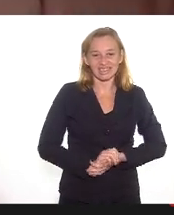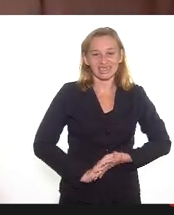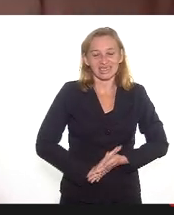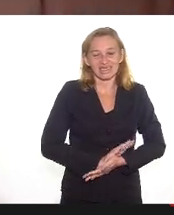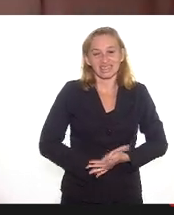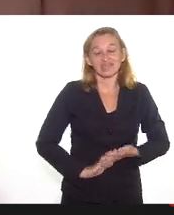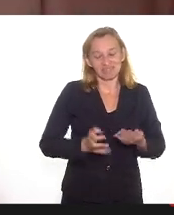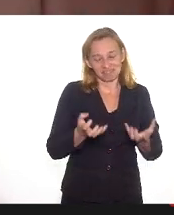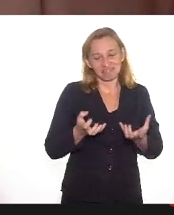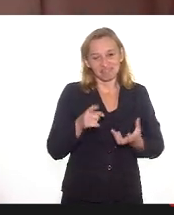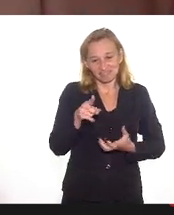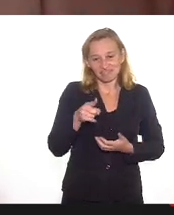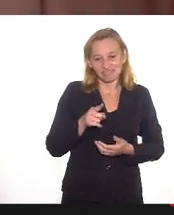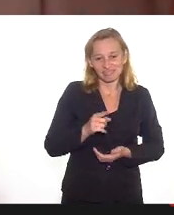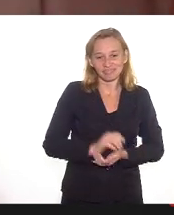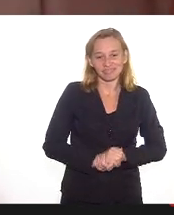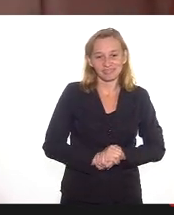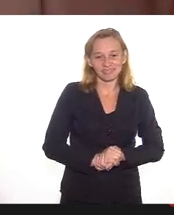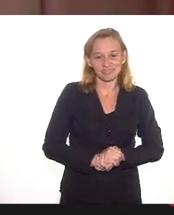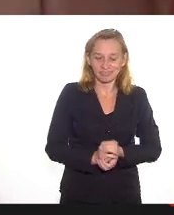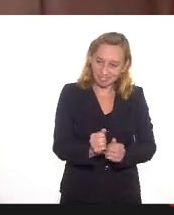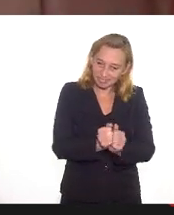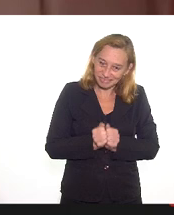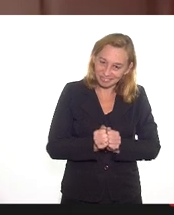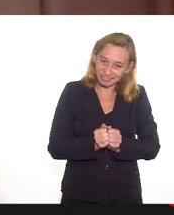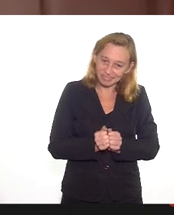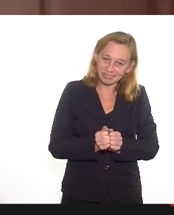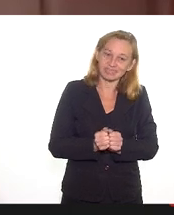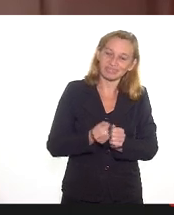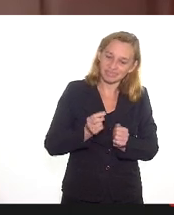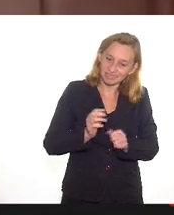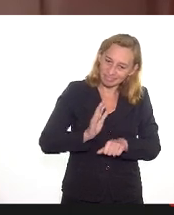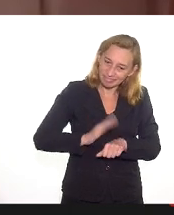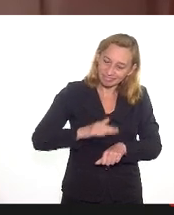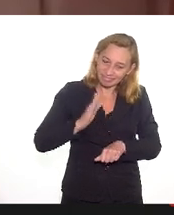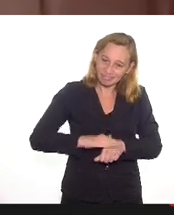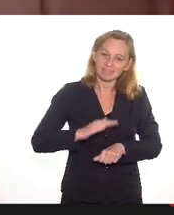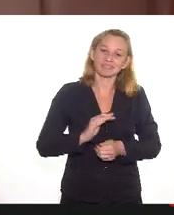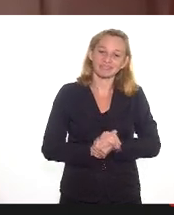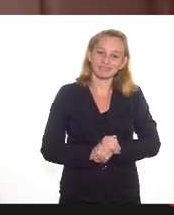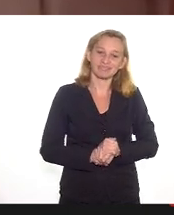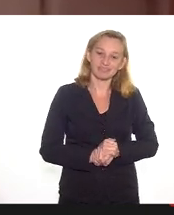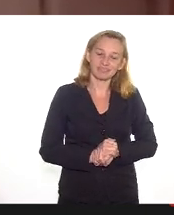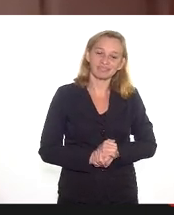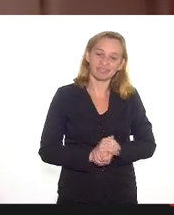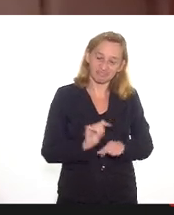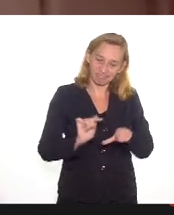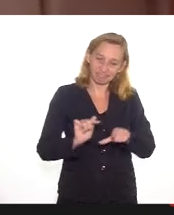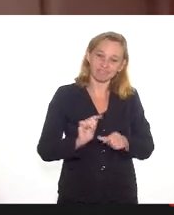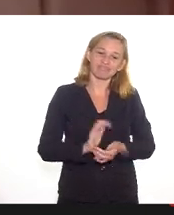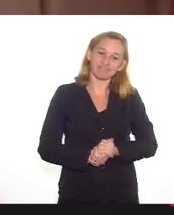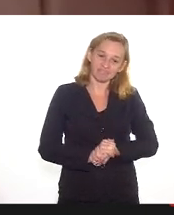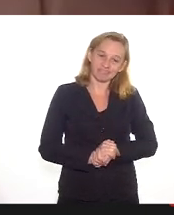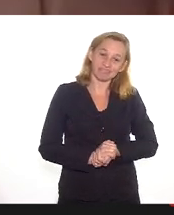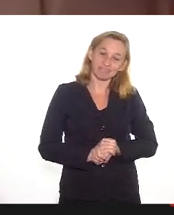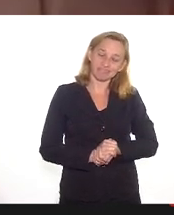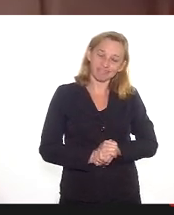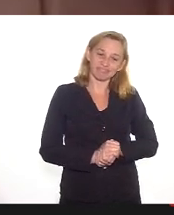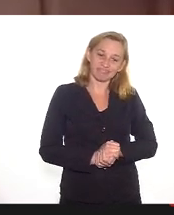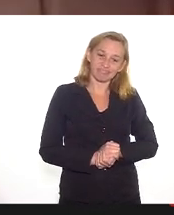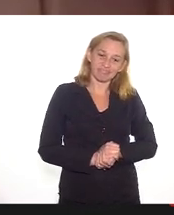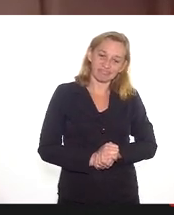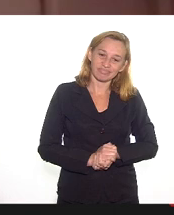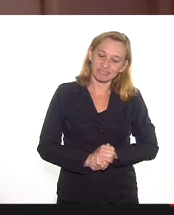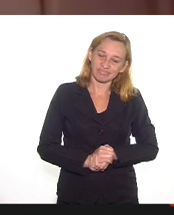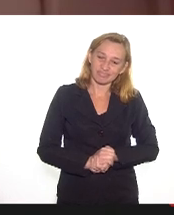a gente quer muito que você seja aí com a gente, ombro mais ainda, nessa trincheira, né, de garantir